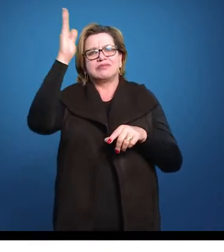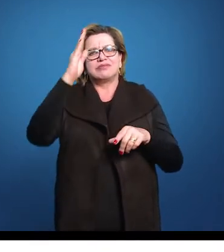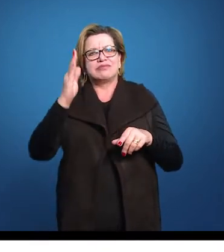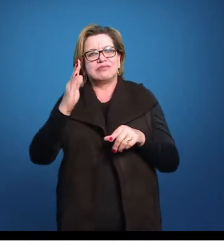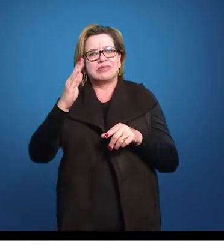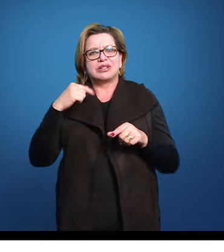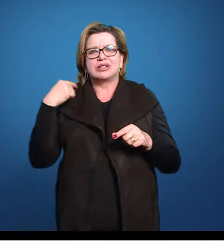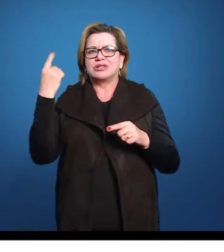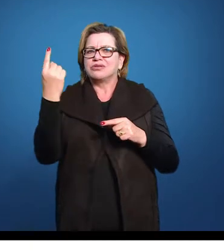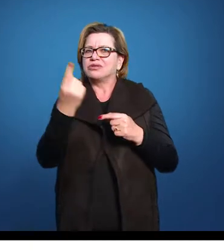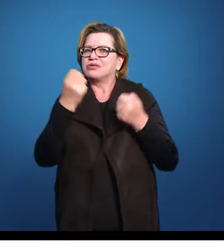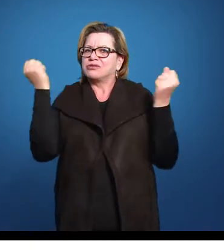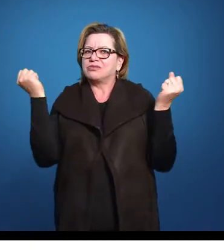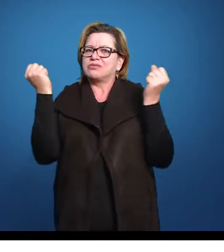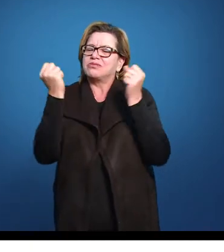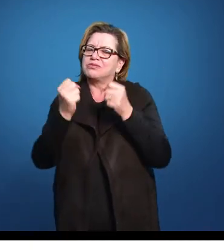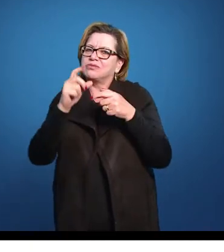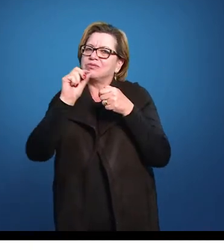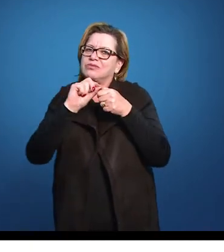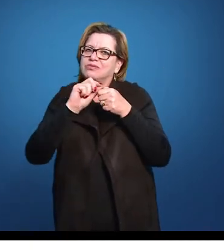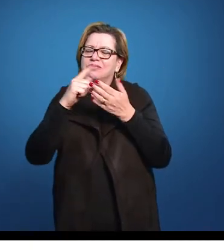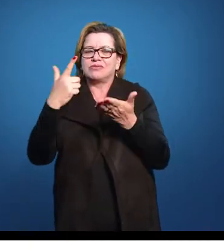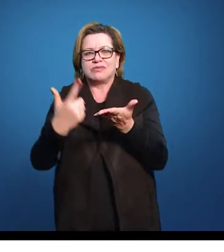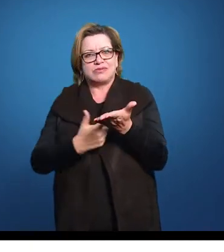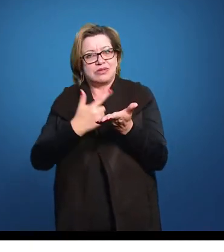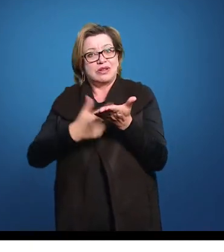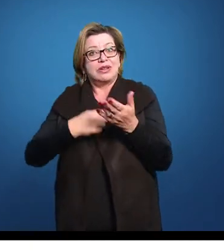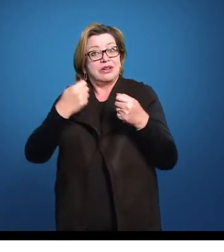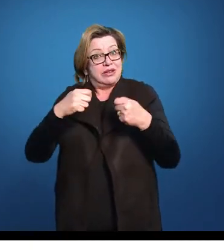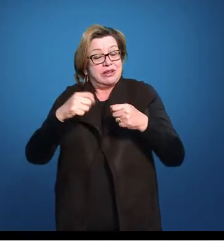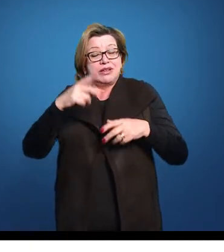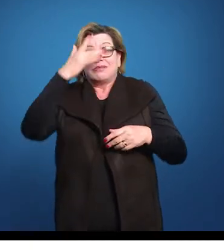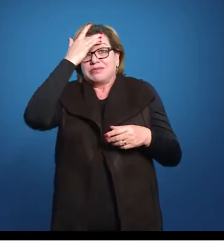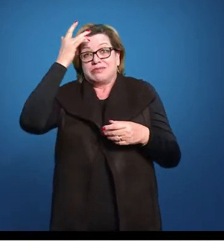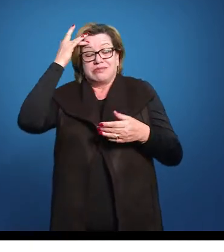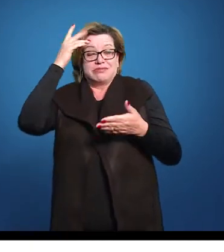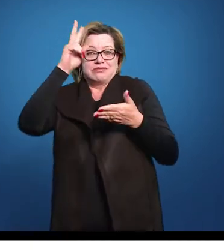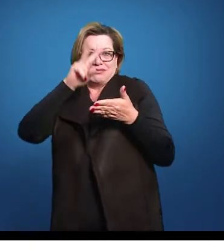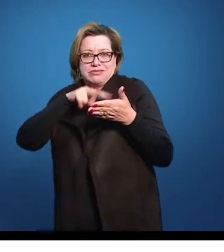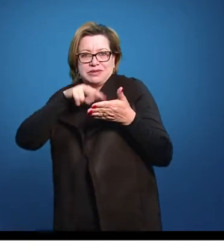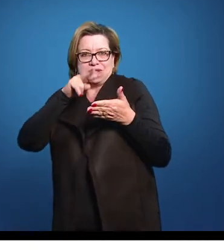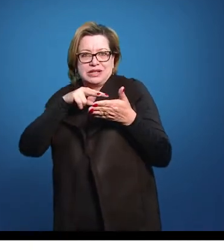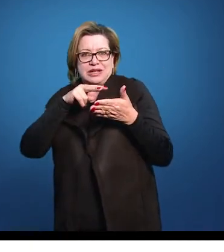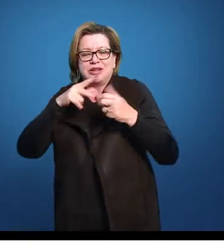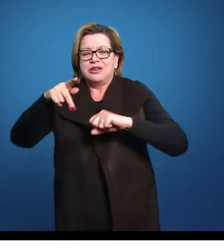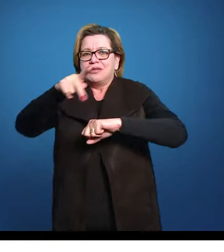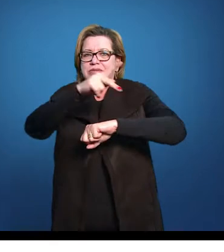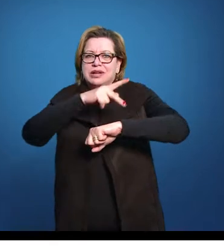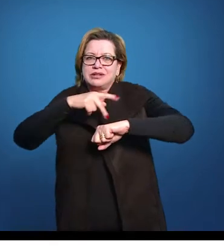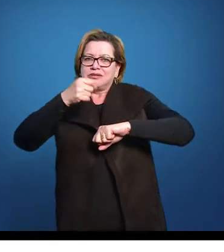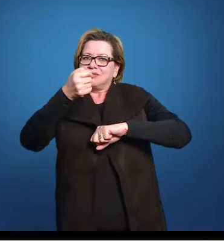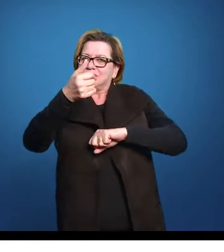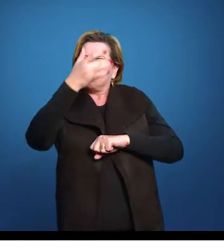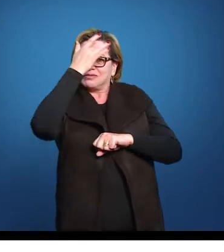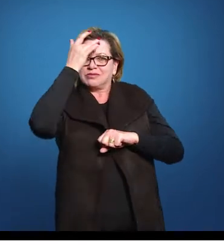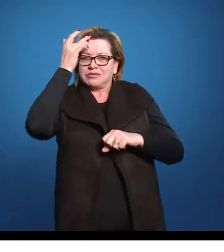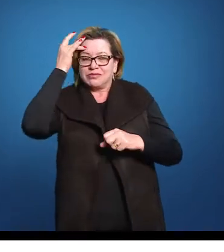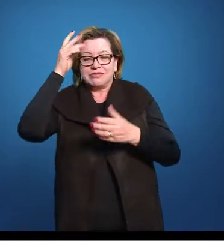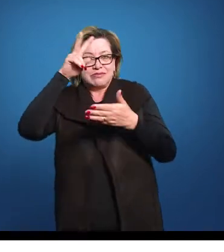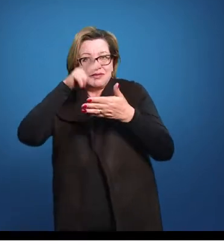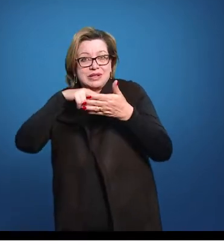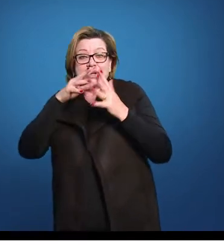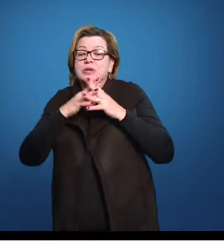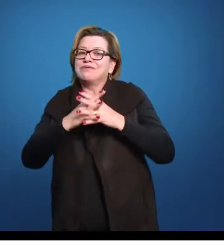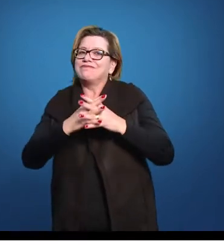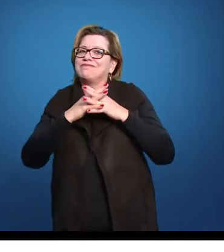que a gente possa produzir literatura, a gente precisa que hajam leitores. Num país que não há leitores, é bem complicado que a